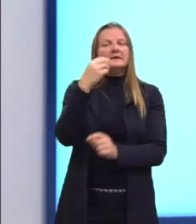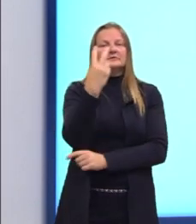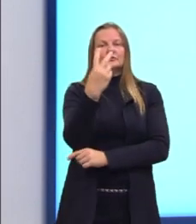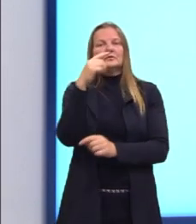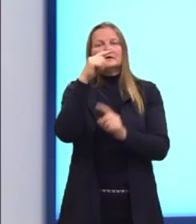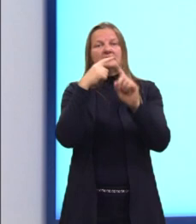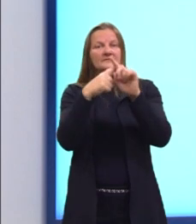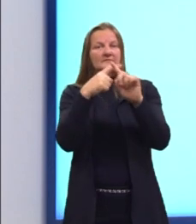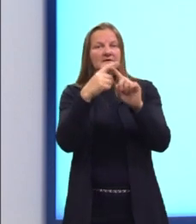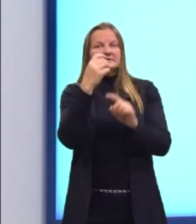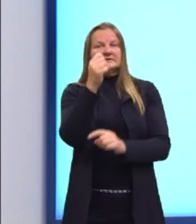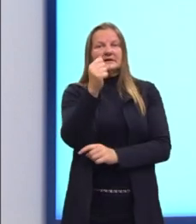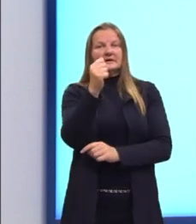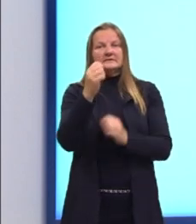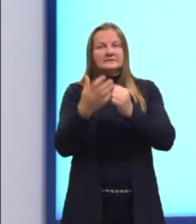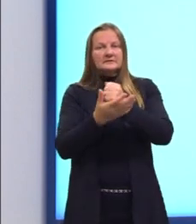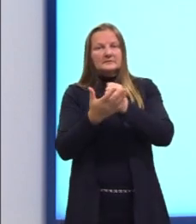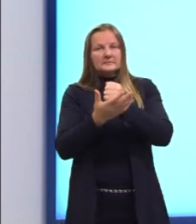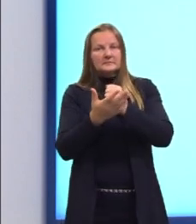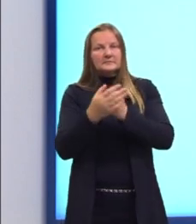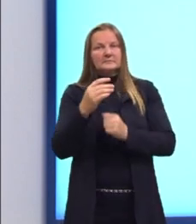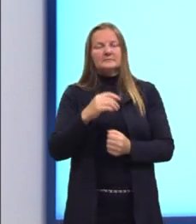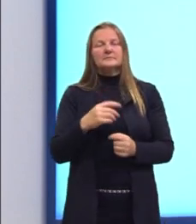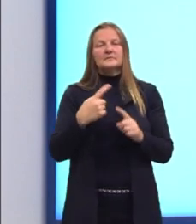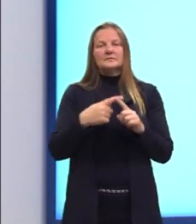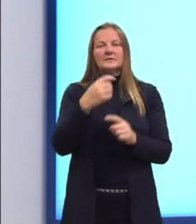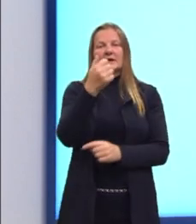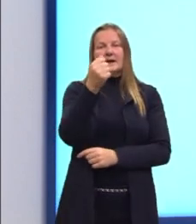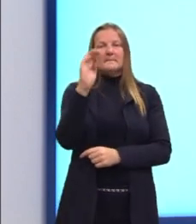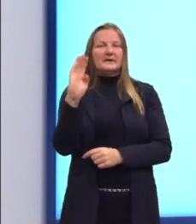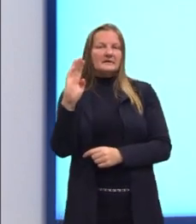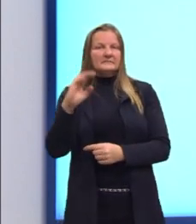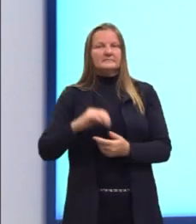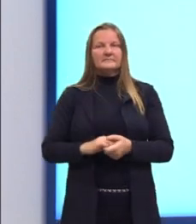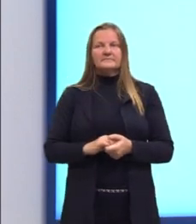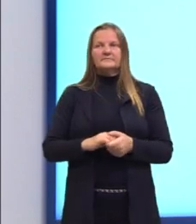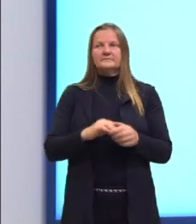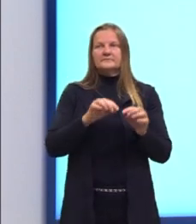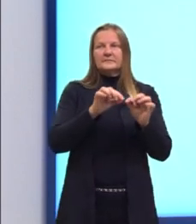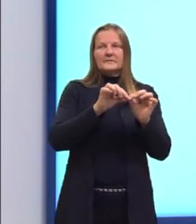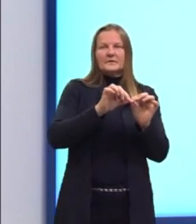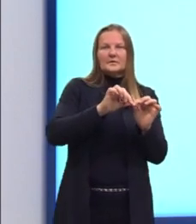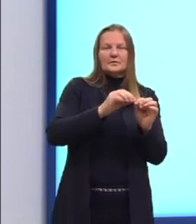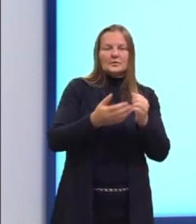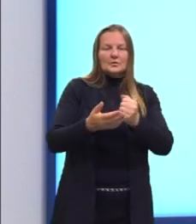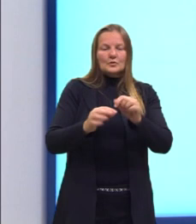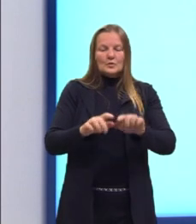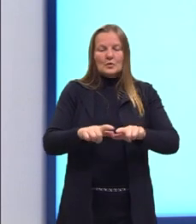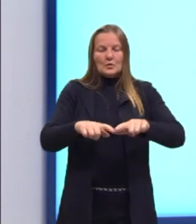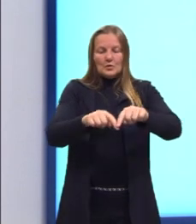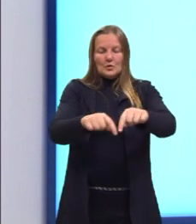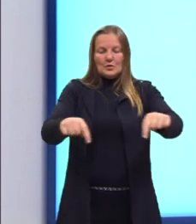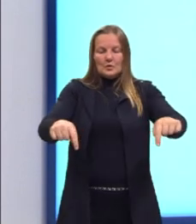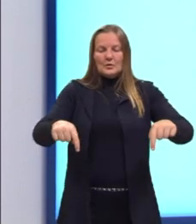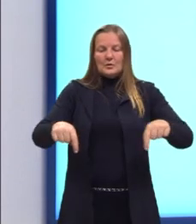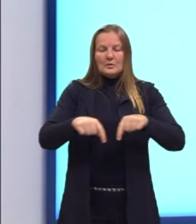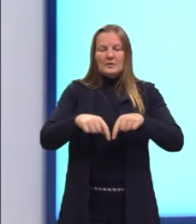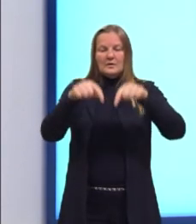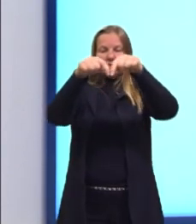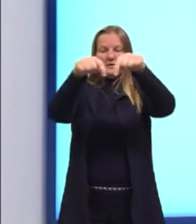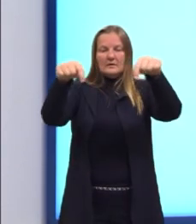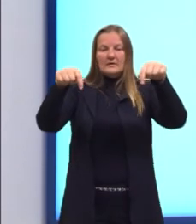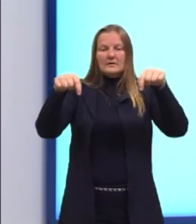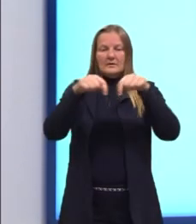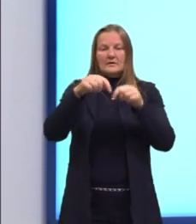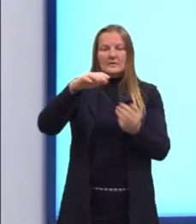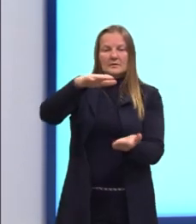vezes a área da base, chamada de AB. Porque nós temos duas bases. Então, é importante não esquecer.